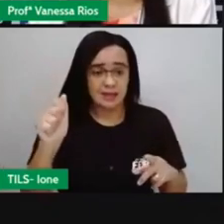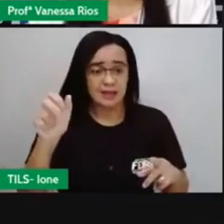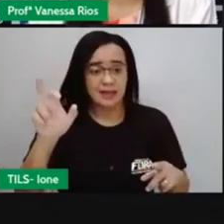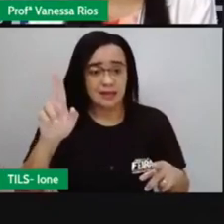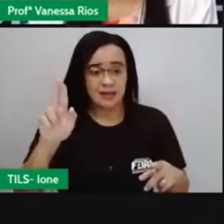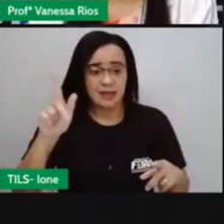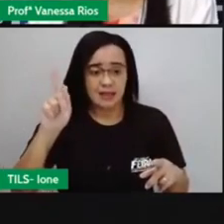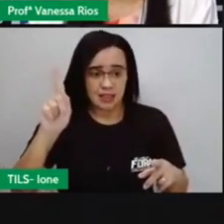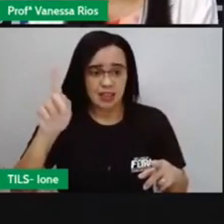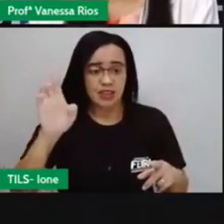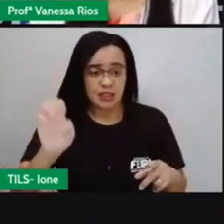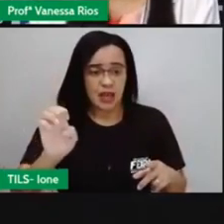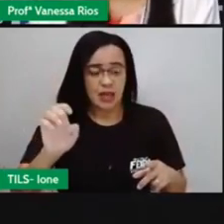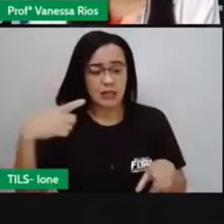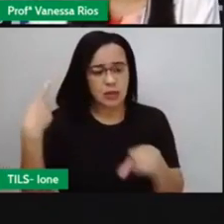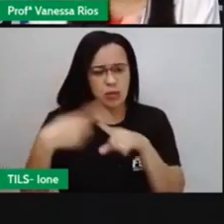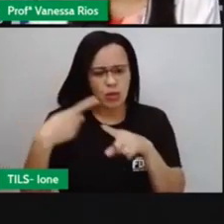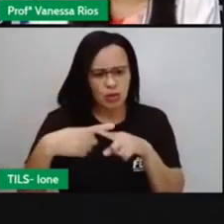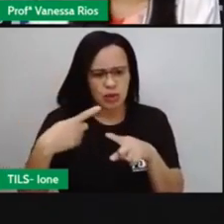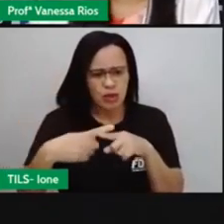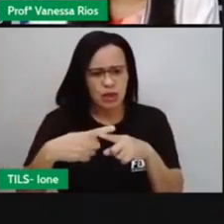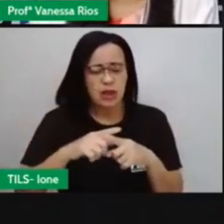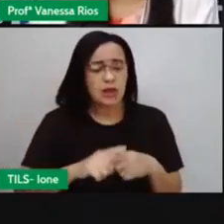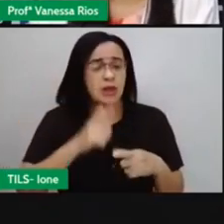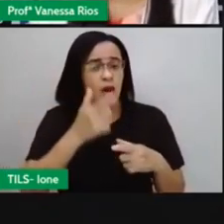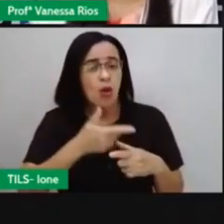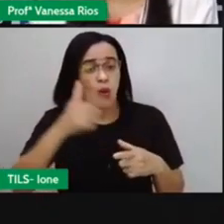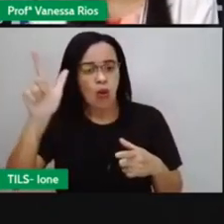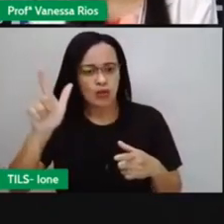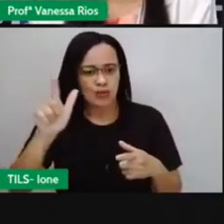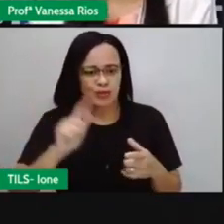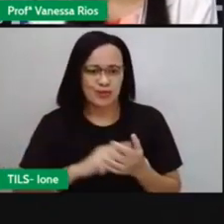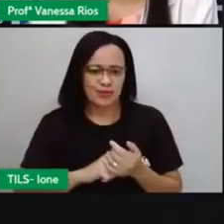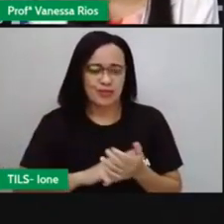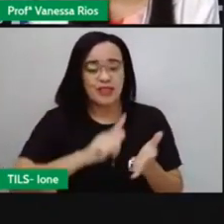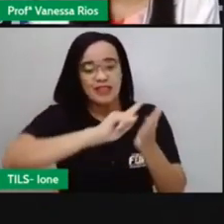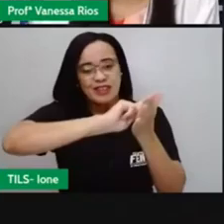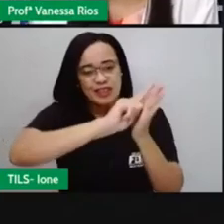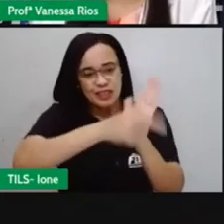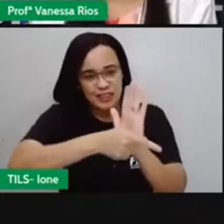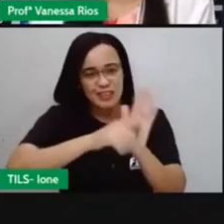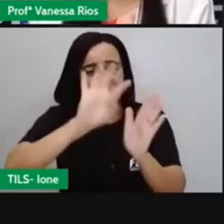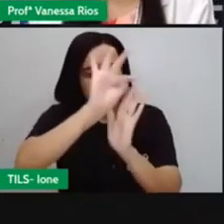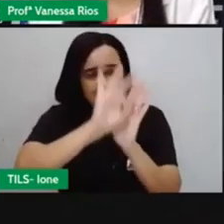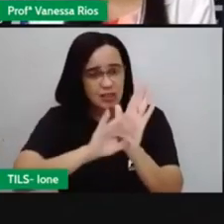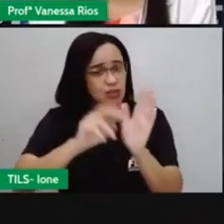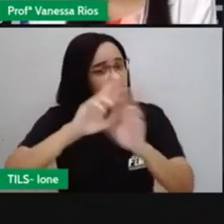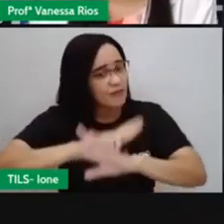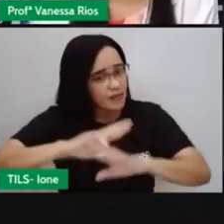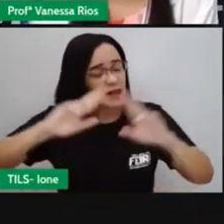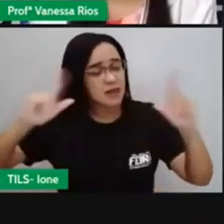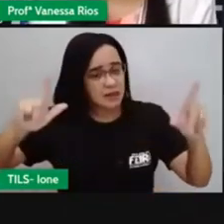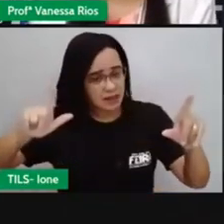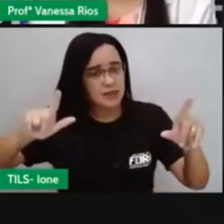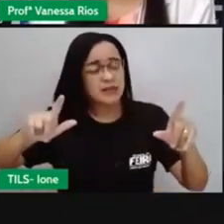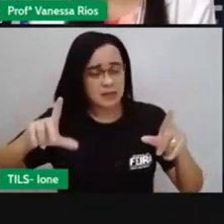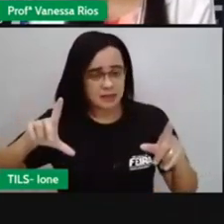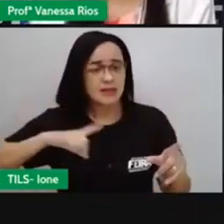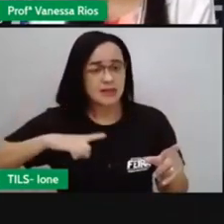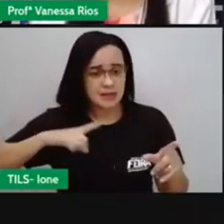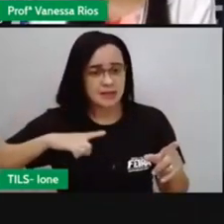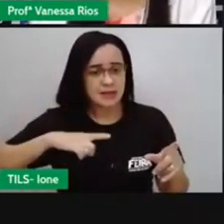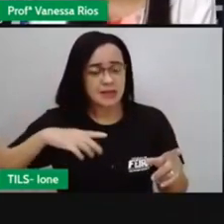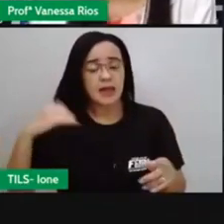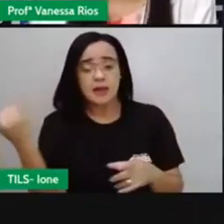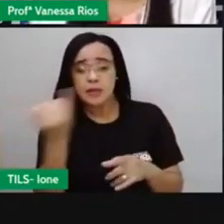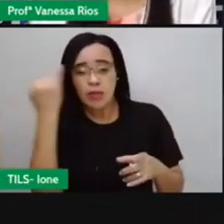textual, muito parecido com cartoon, mas que existem aí diferenças entre um e outro, e é importante a gente